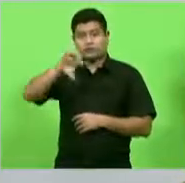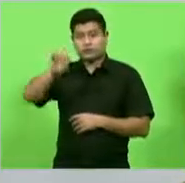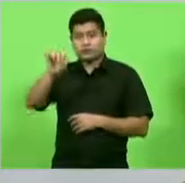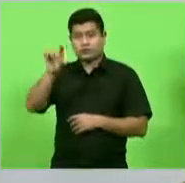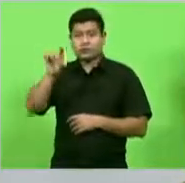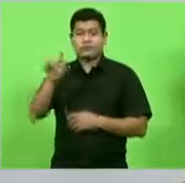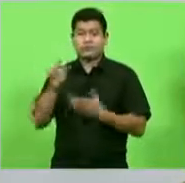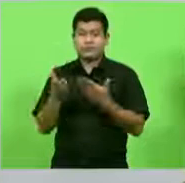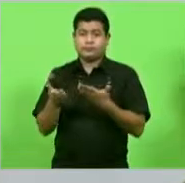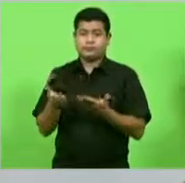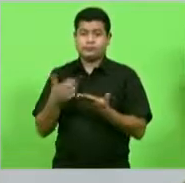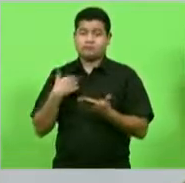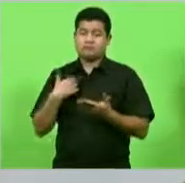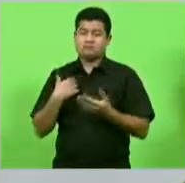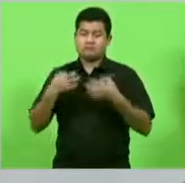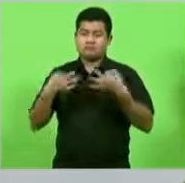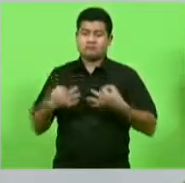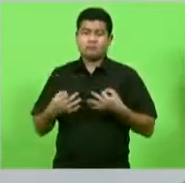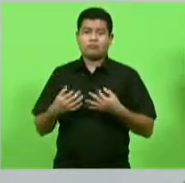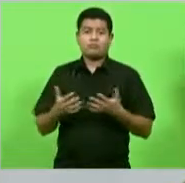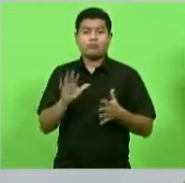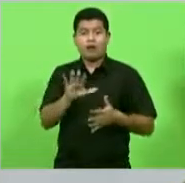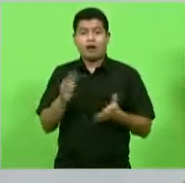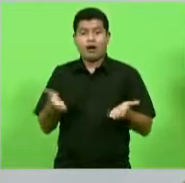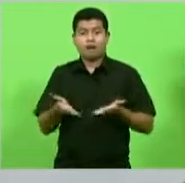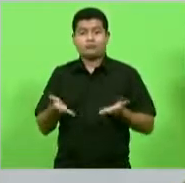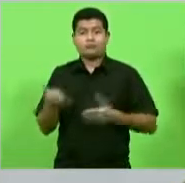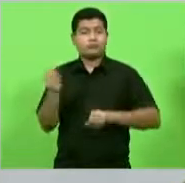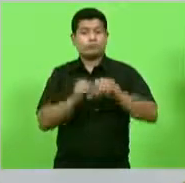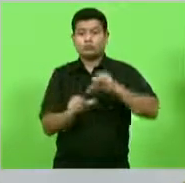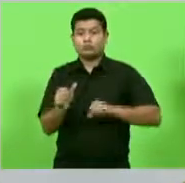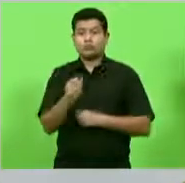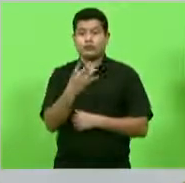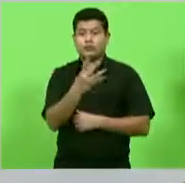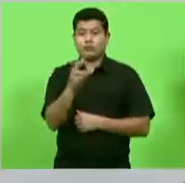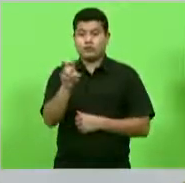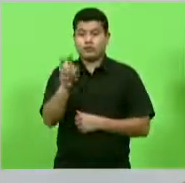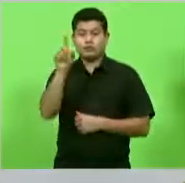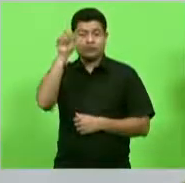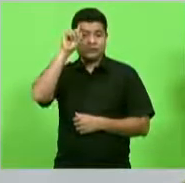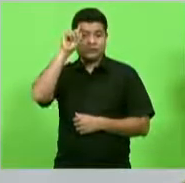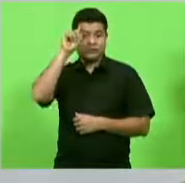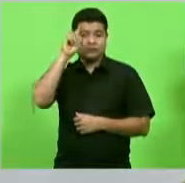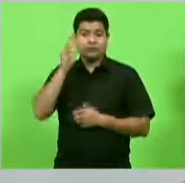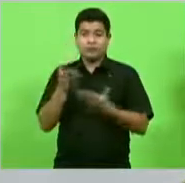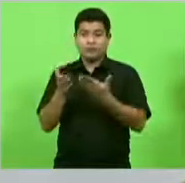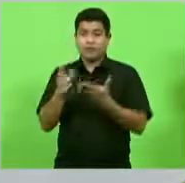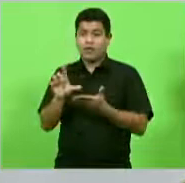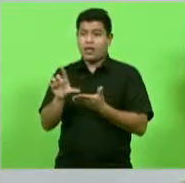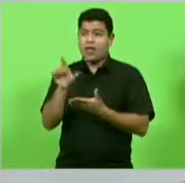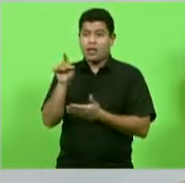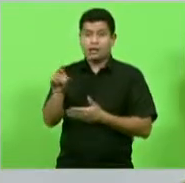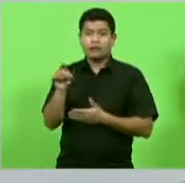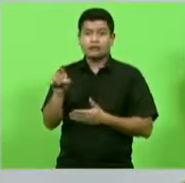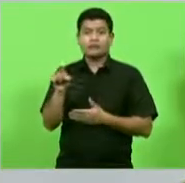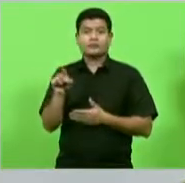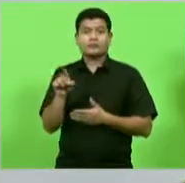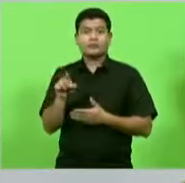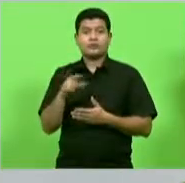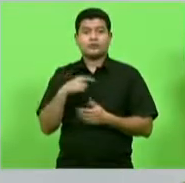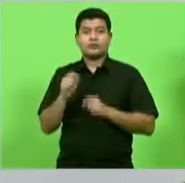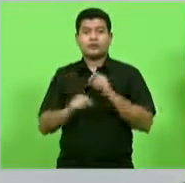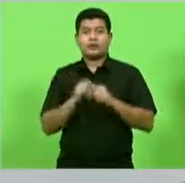90 dias está tudo certo mas agora deputado Milton Obos passou para 45 a eleição mas ele descompatibiliza em 90